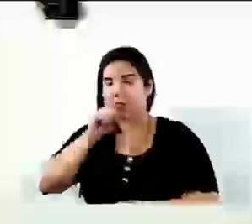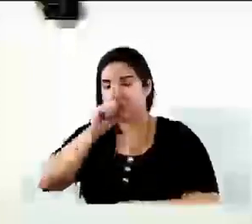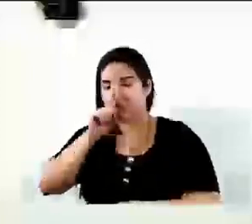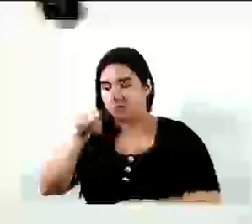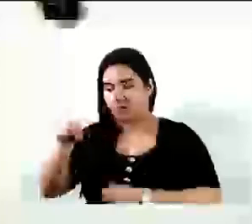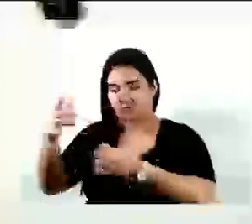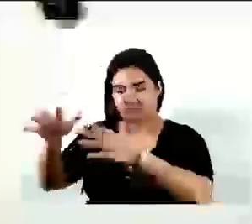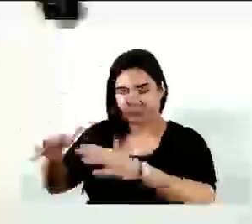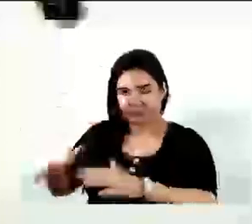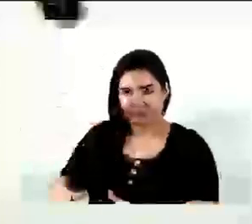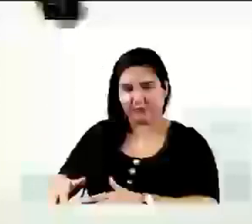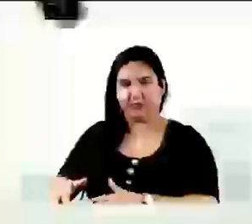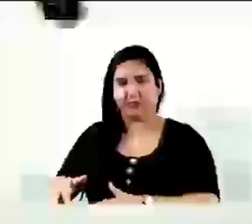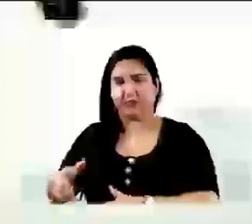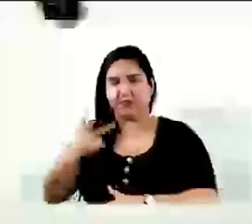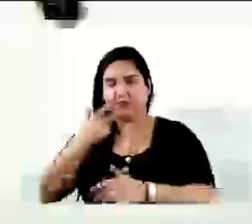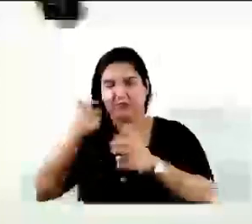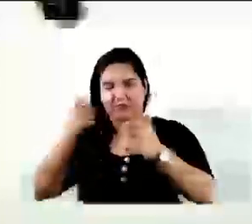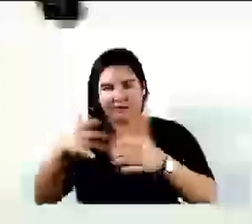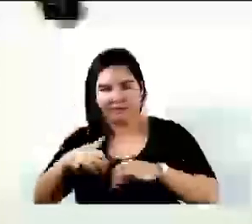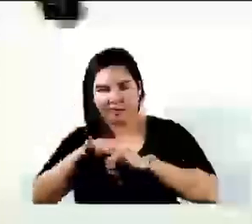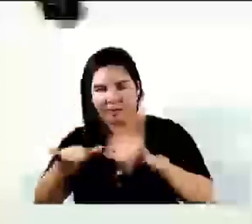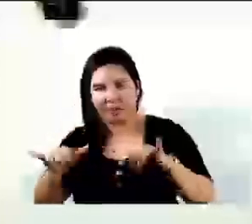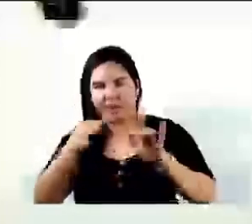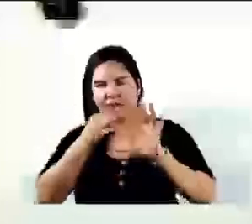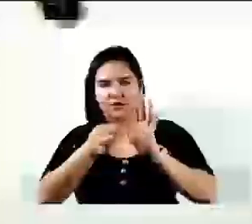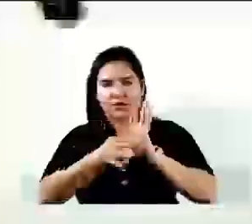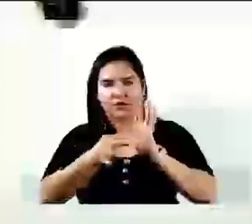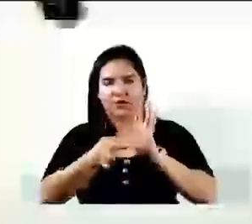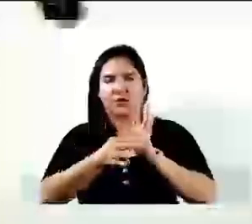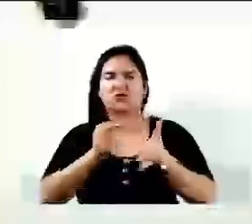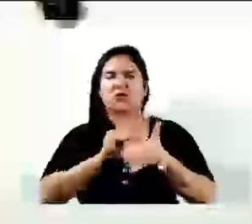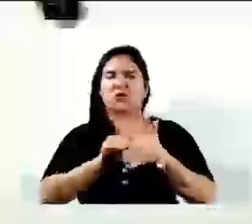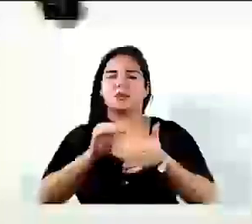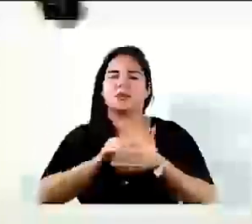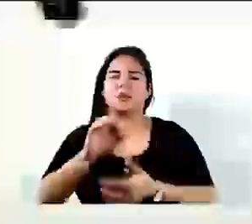Como a gente falou em sugestão, o secretário Oscar,